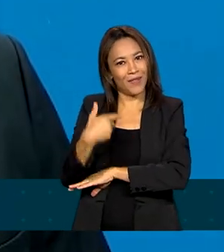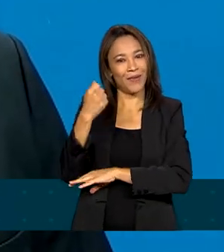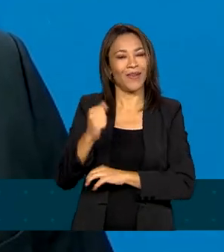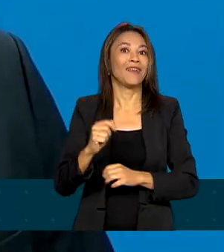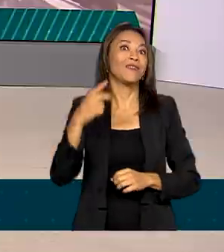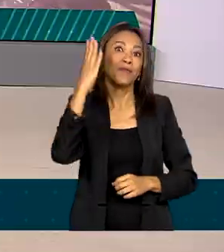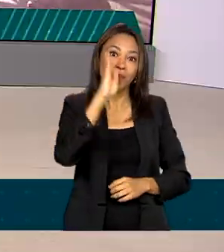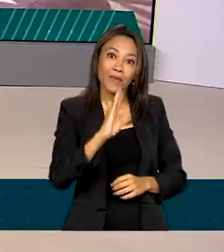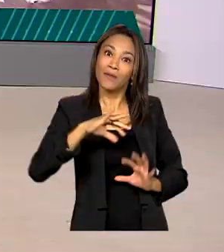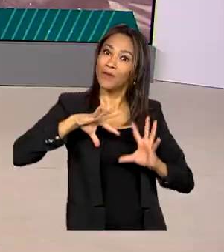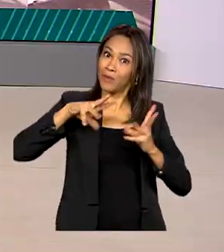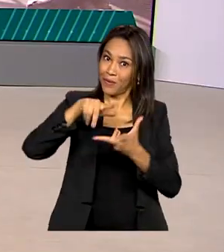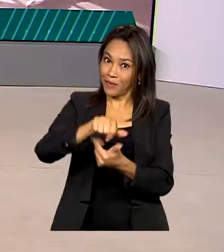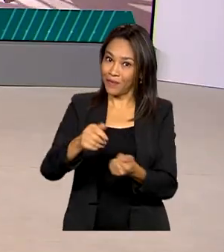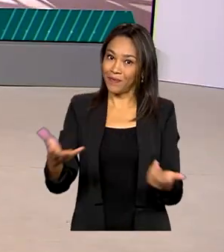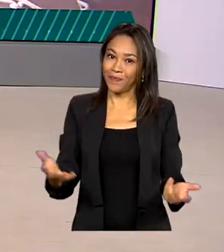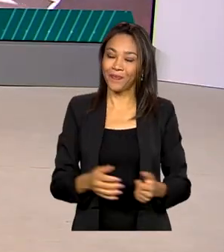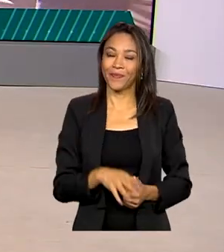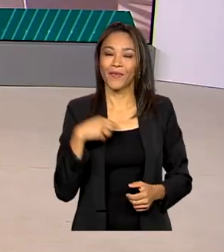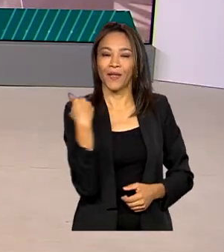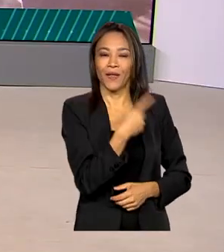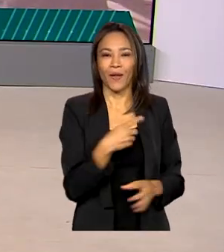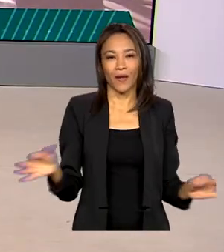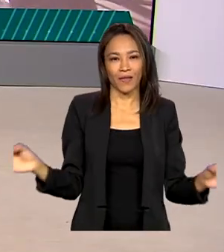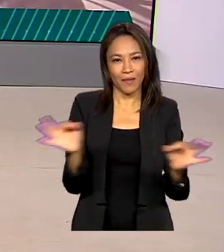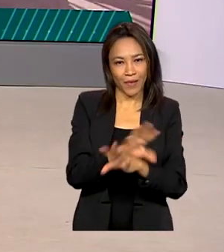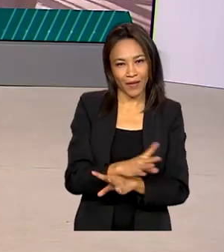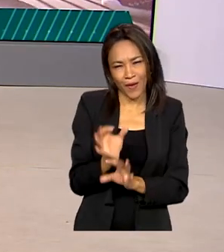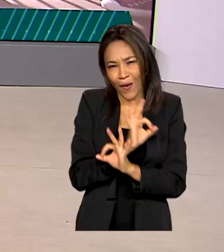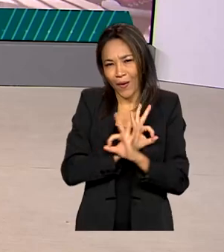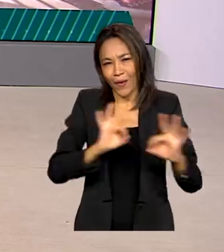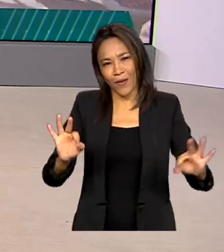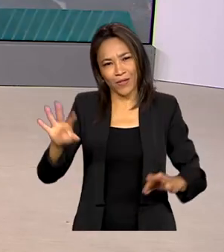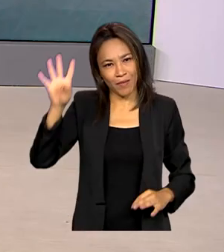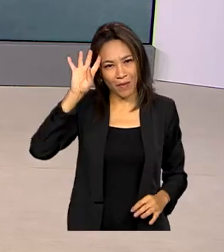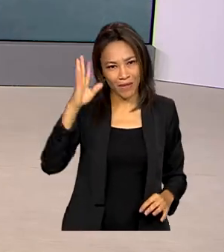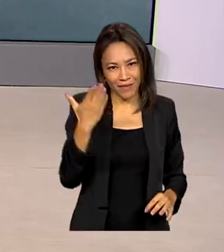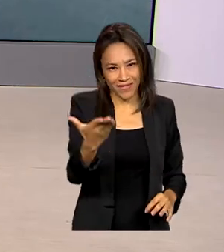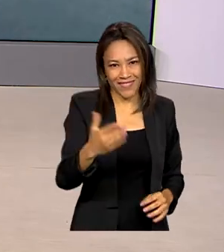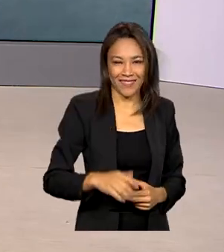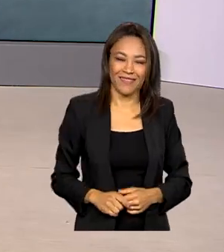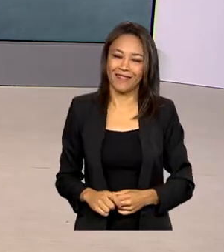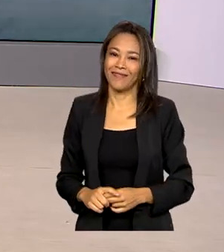mundo. E a gente fica por aqui, uma ótima quarta-feira para você.